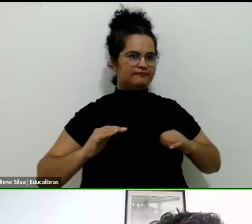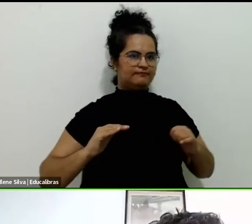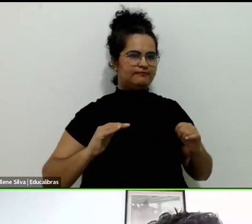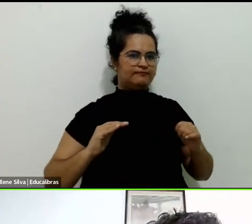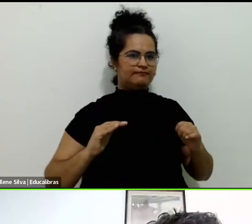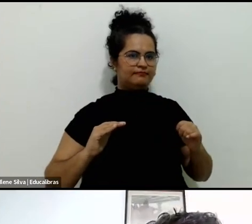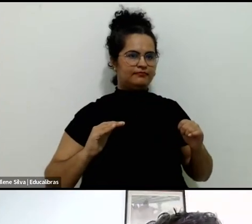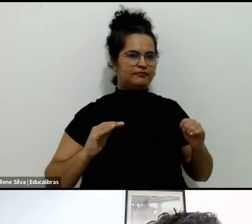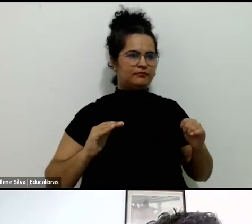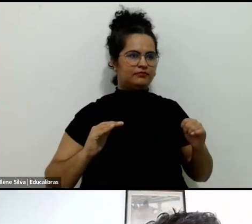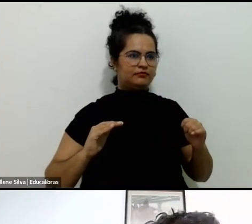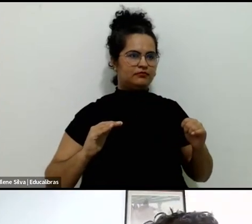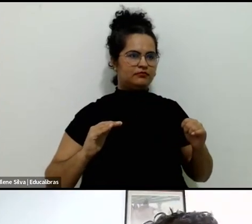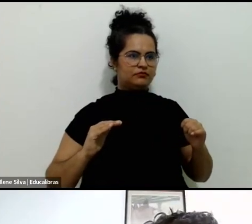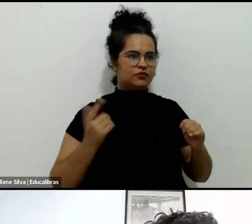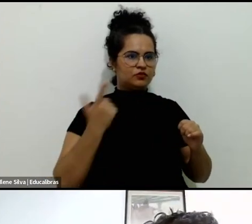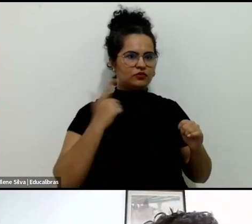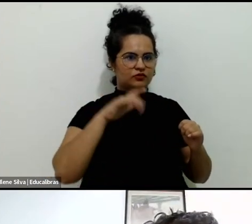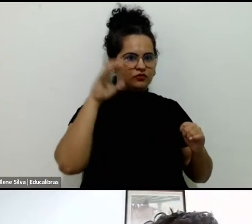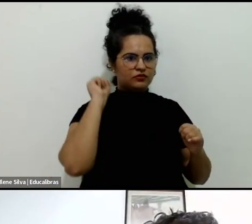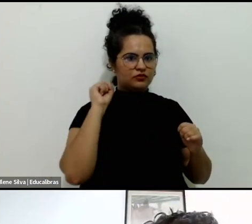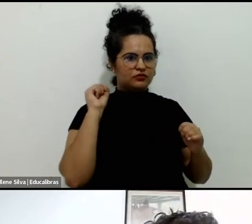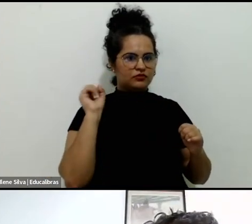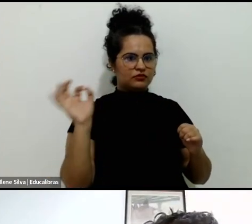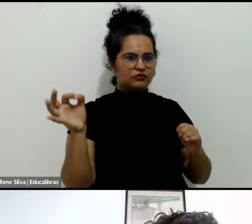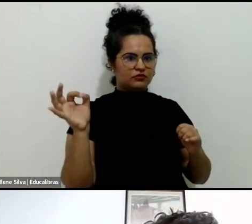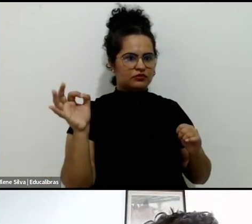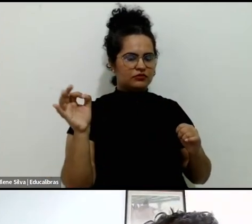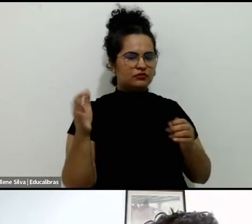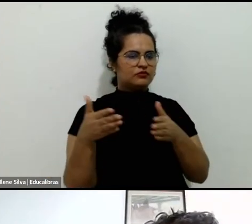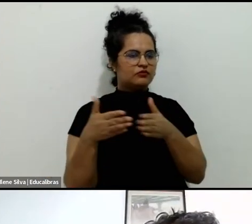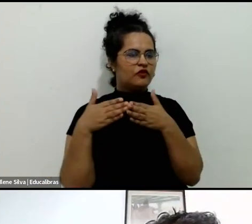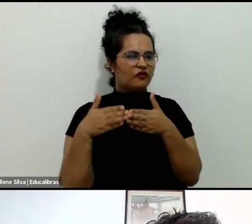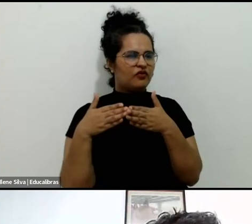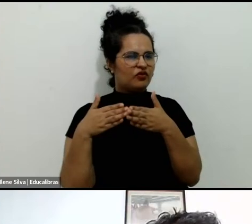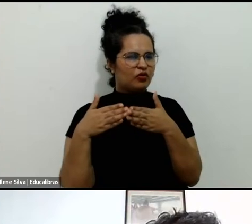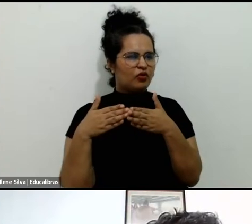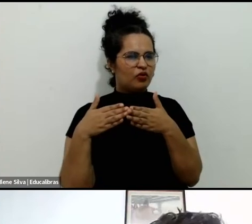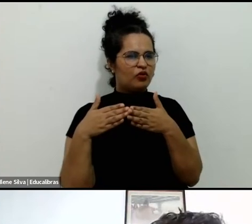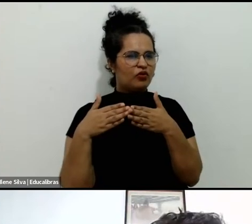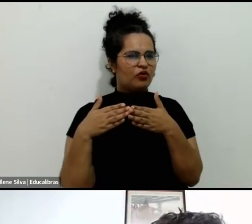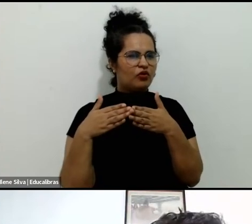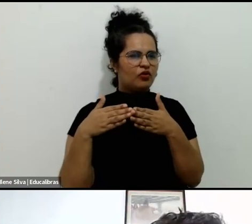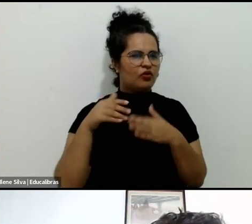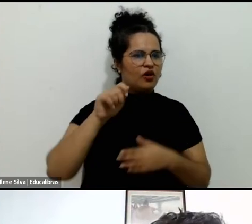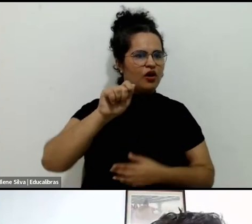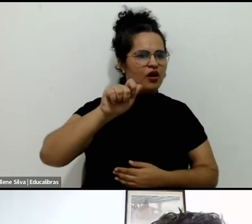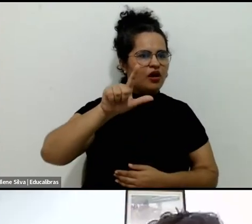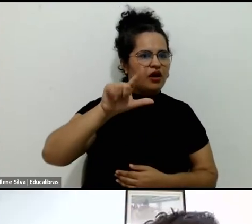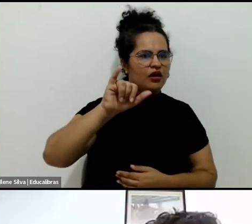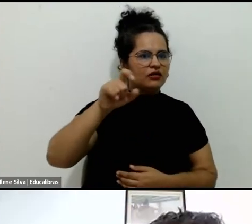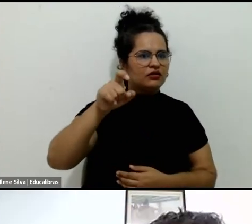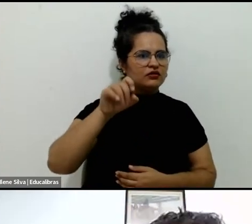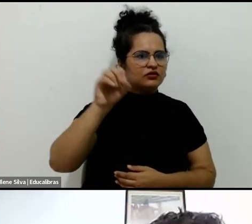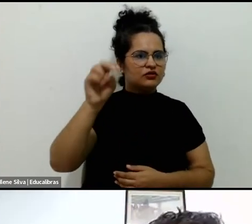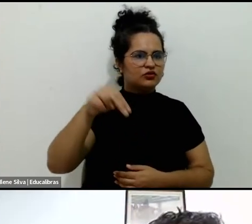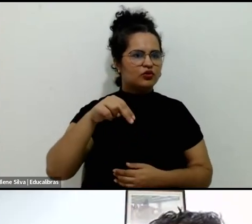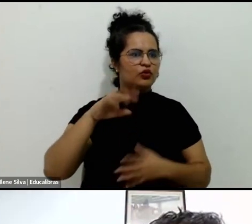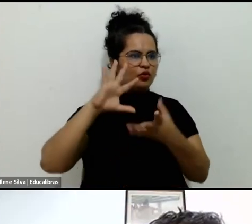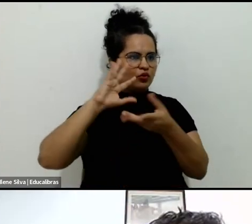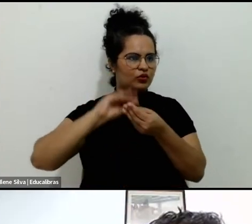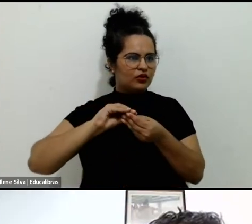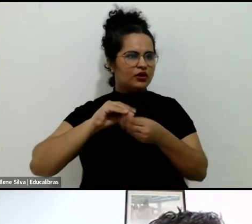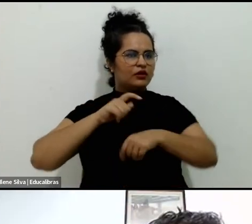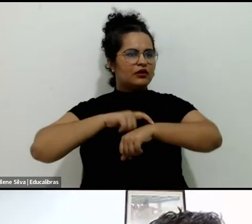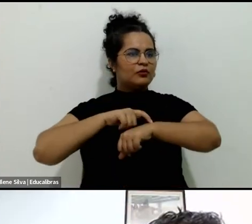Posso falar? Por favor, Alisson, se você puder concluir que nós passamos um